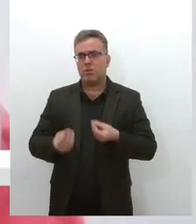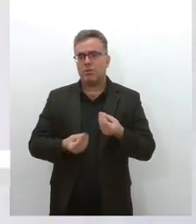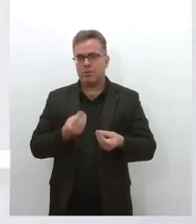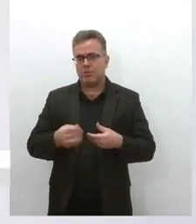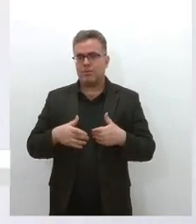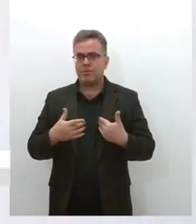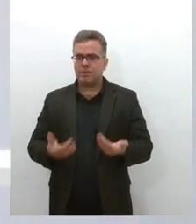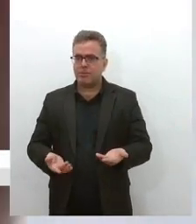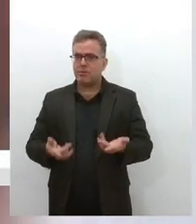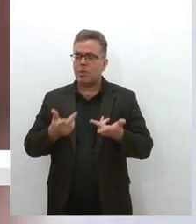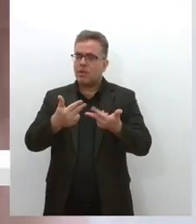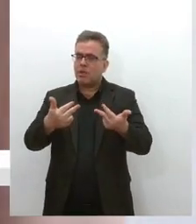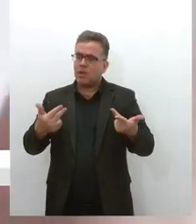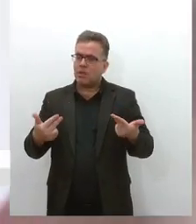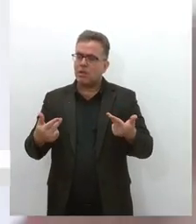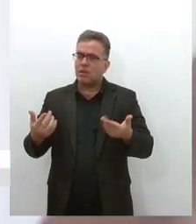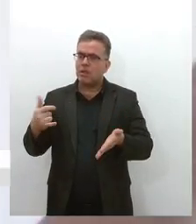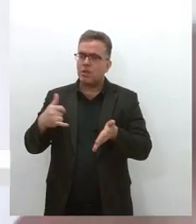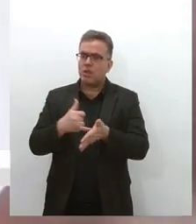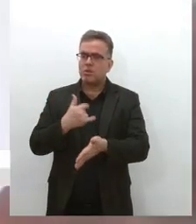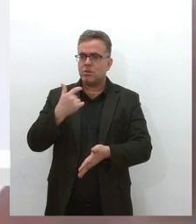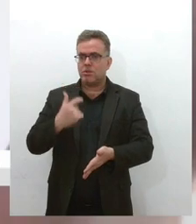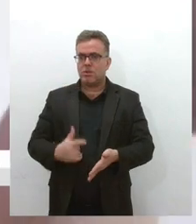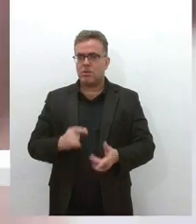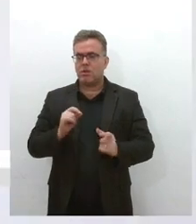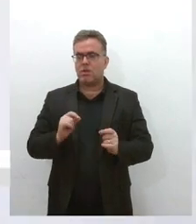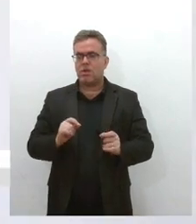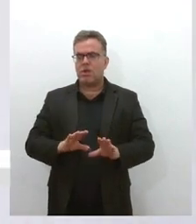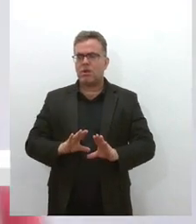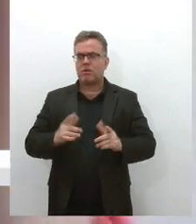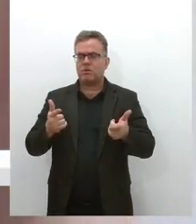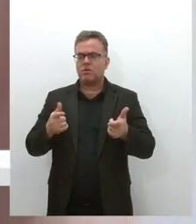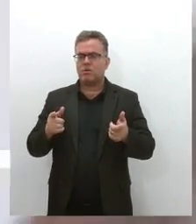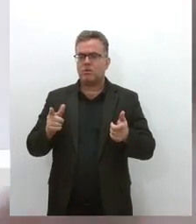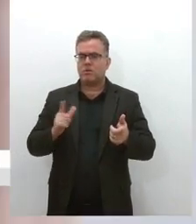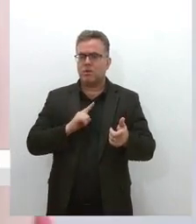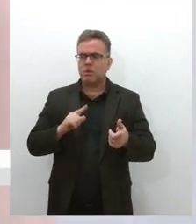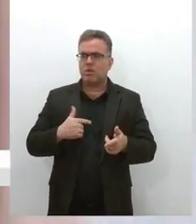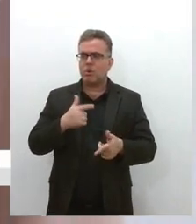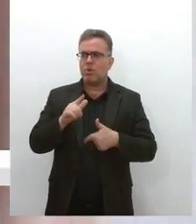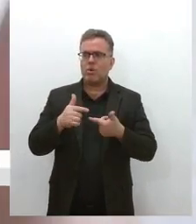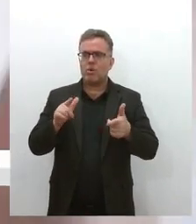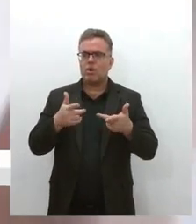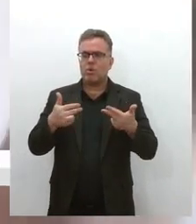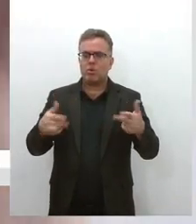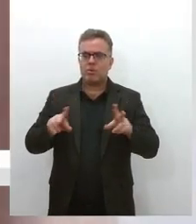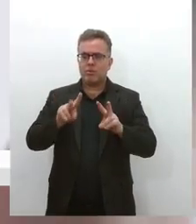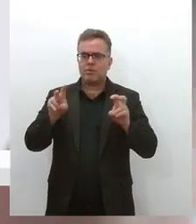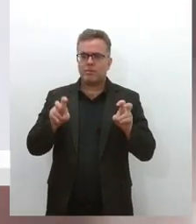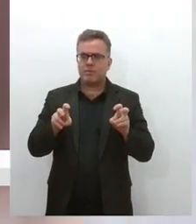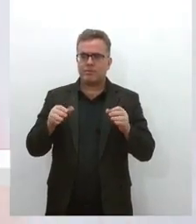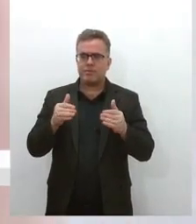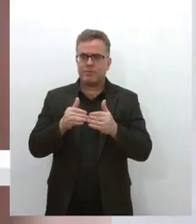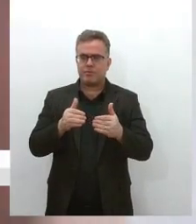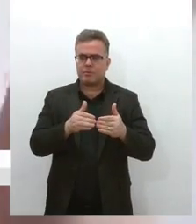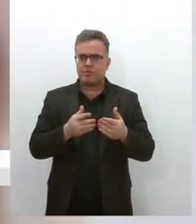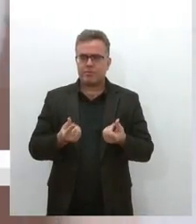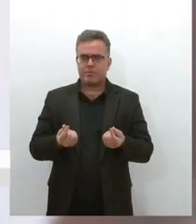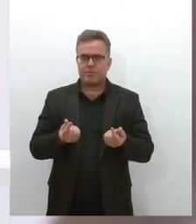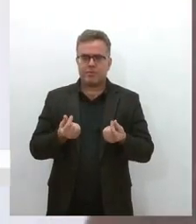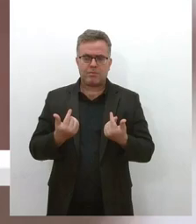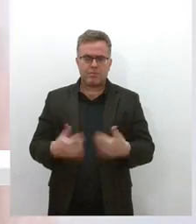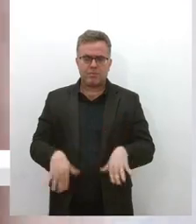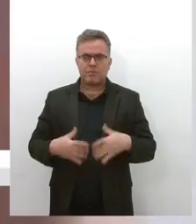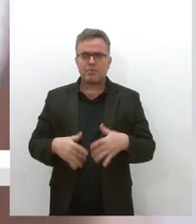geral quem contrata o nosso serviço obviamente quer um outro polo, né, é o polo do capital, do empregador, da classe